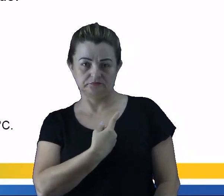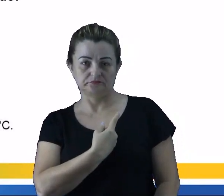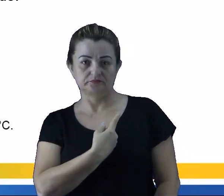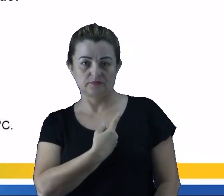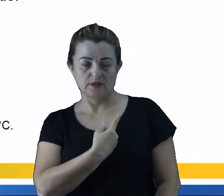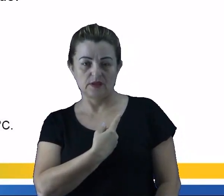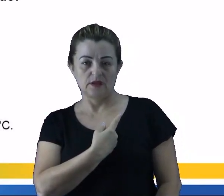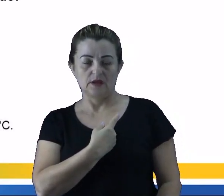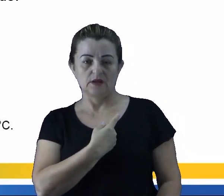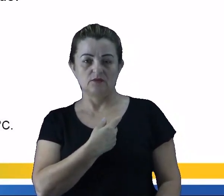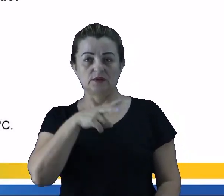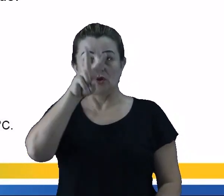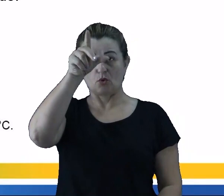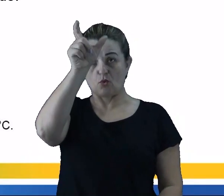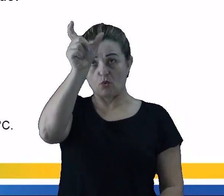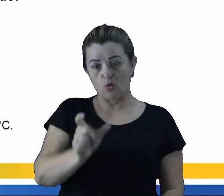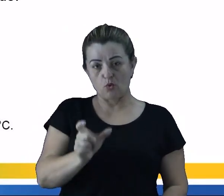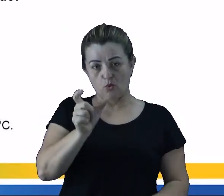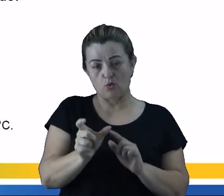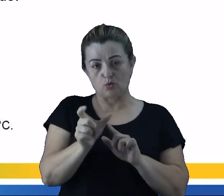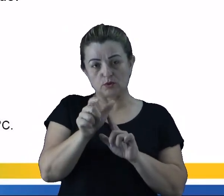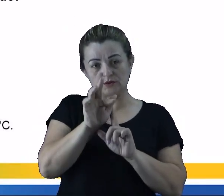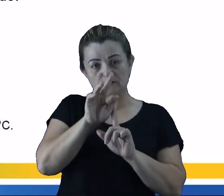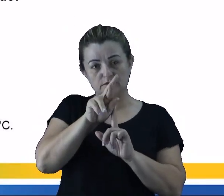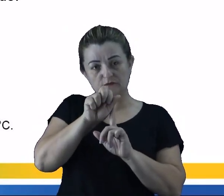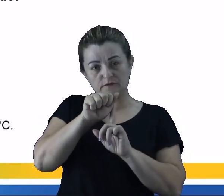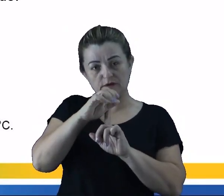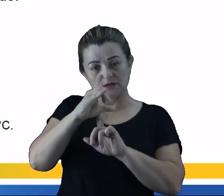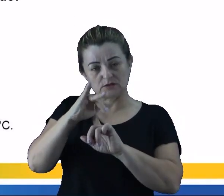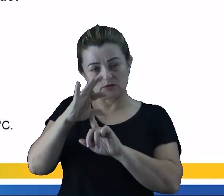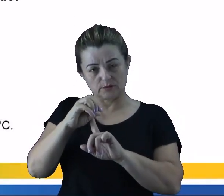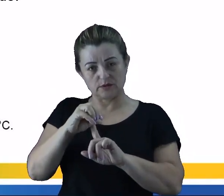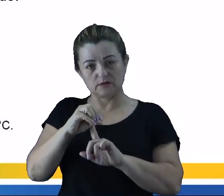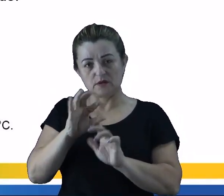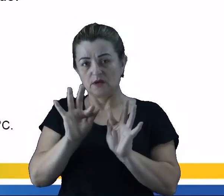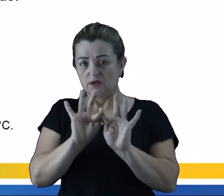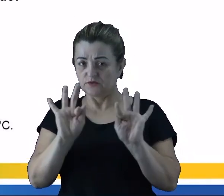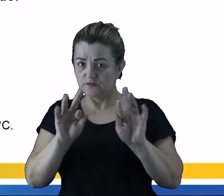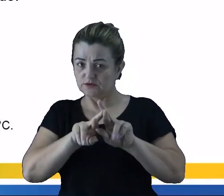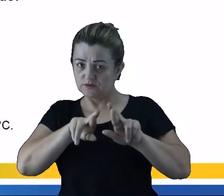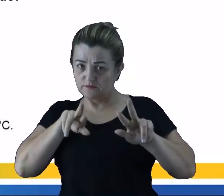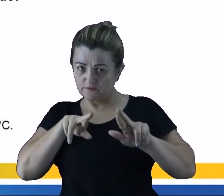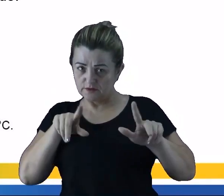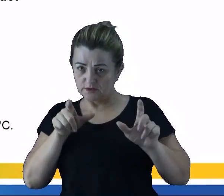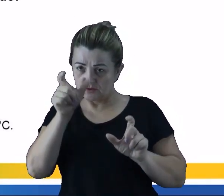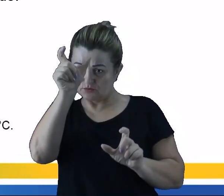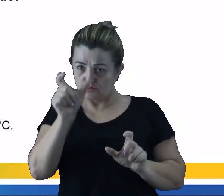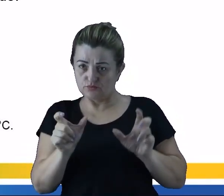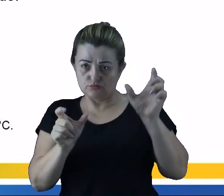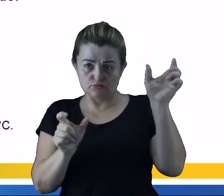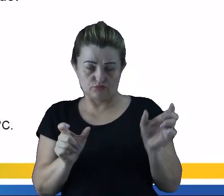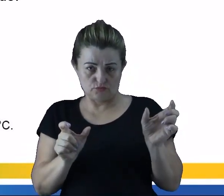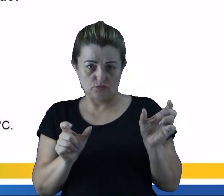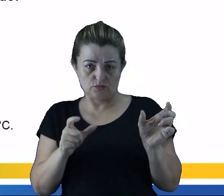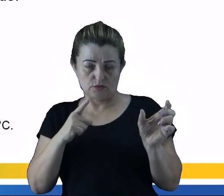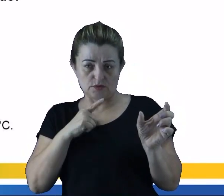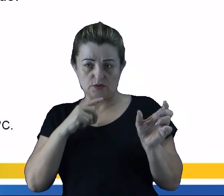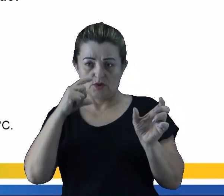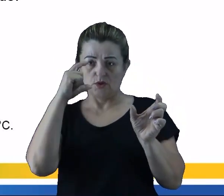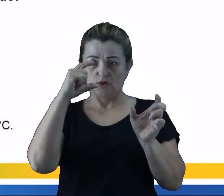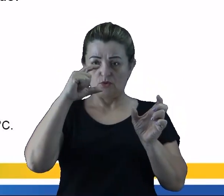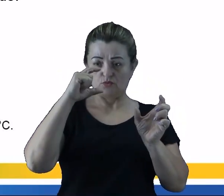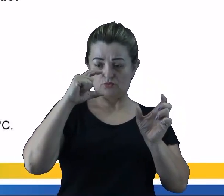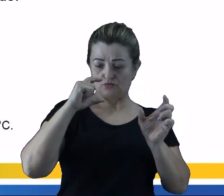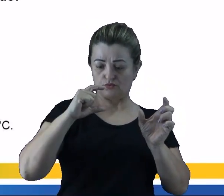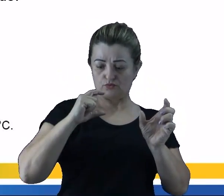essa coluna de fracionamento. Então, diferente ali da destilação simples, a gente tem essa coluna de fracionamento e ela vai